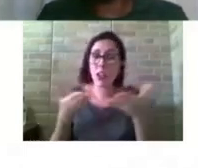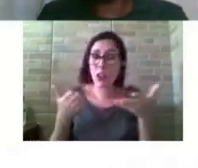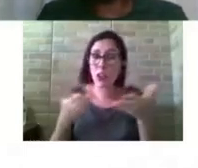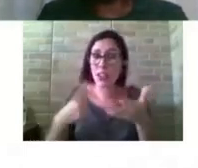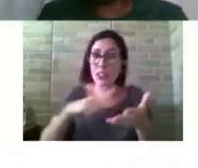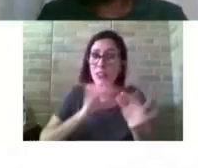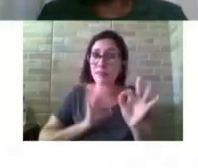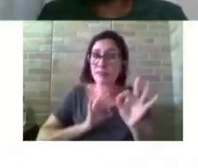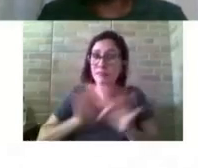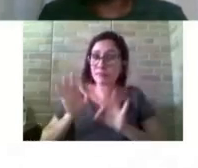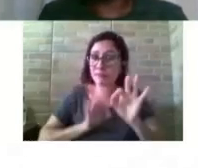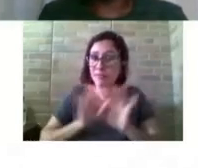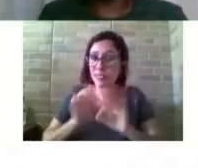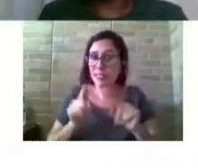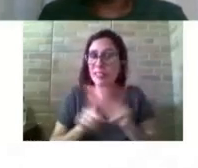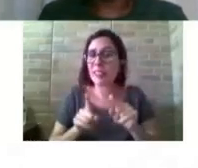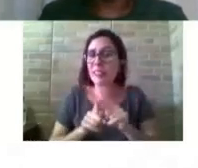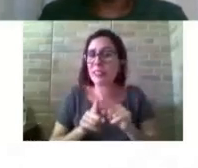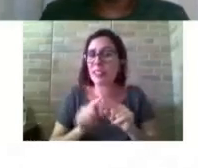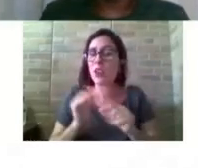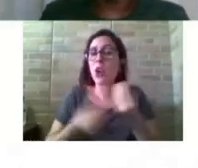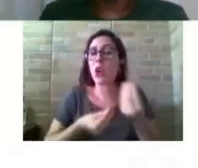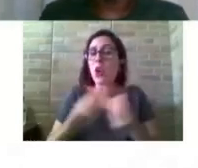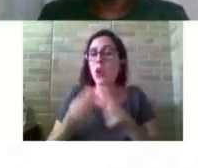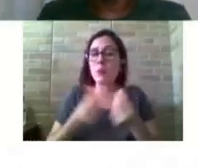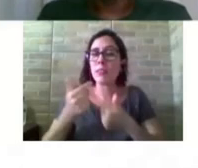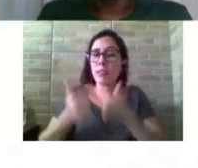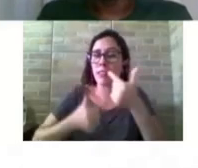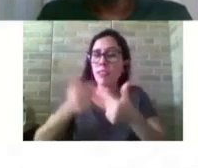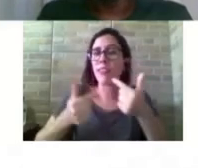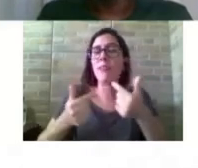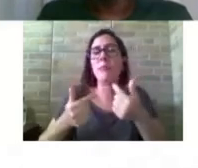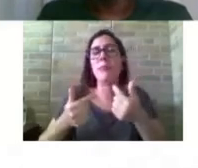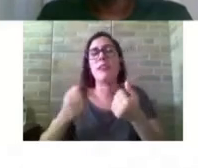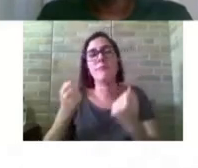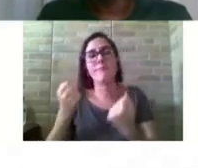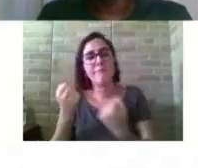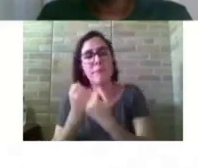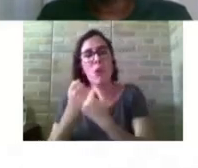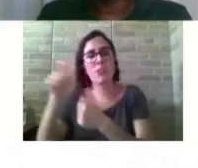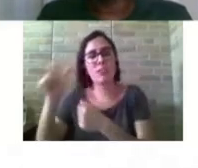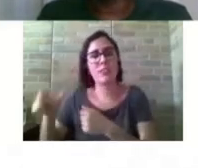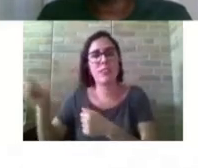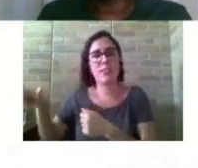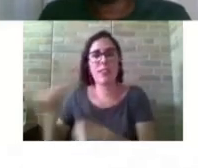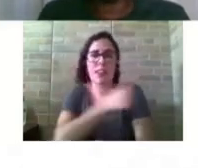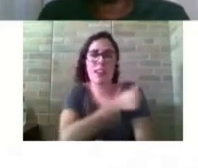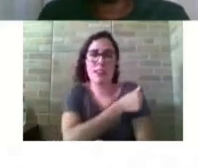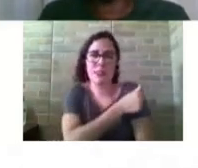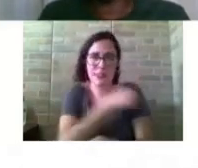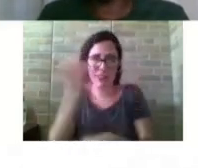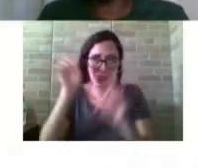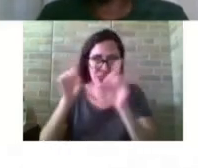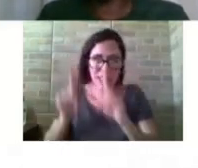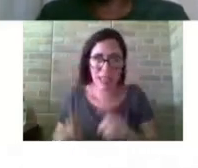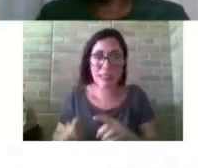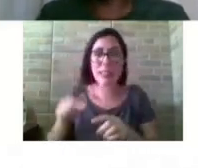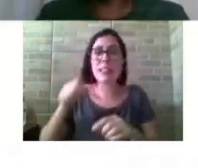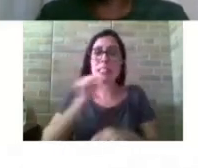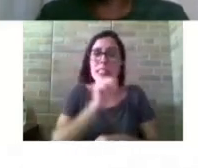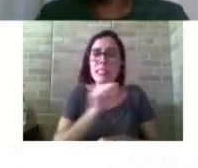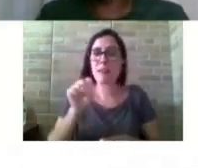todas as atividades para dar suporte aos alunos no semestre que se inicia